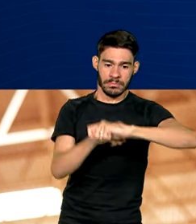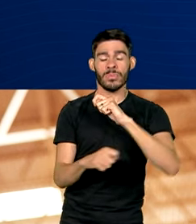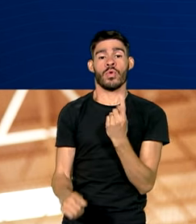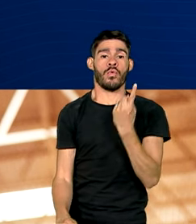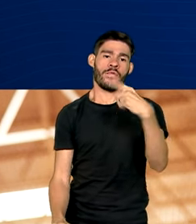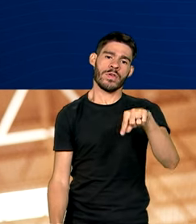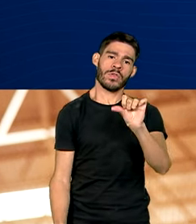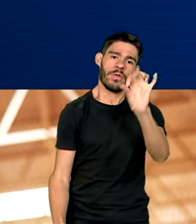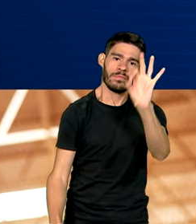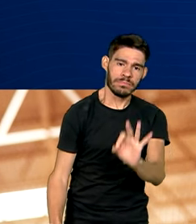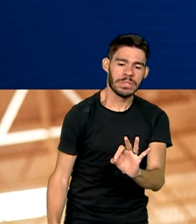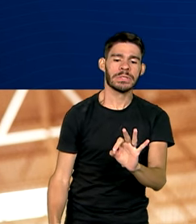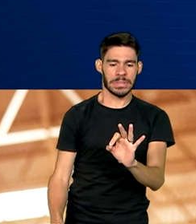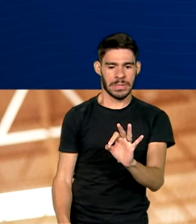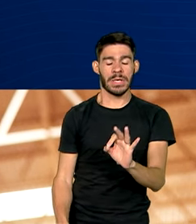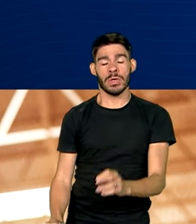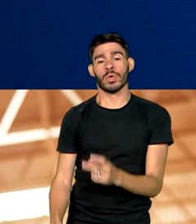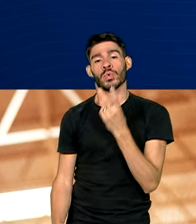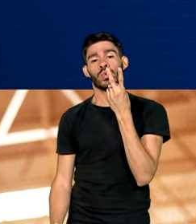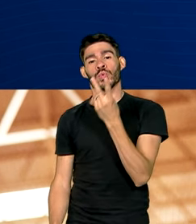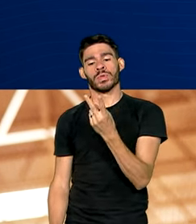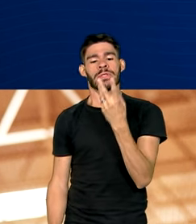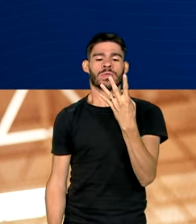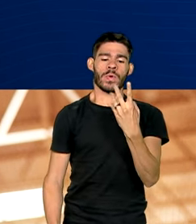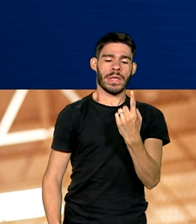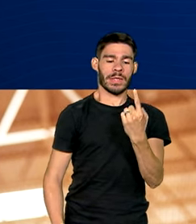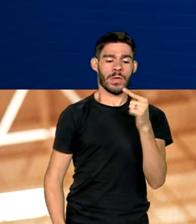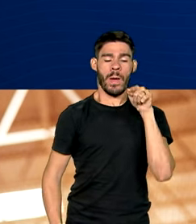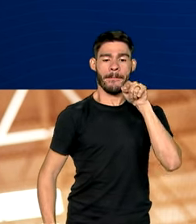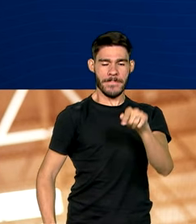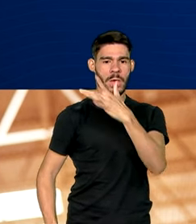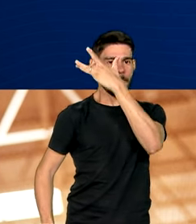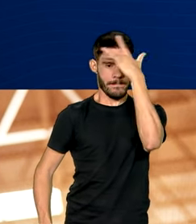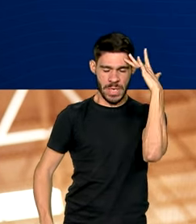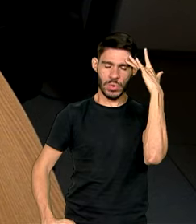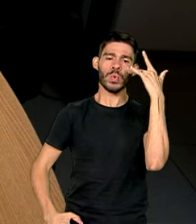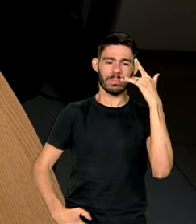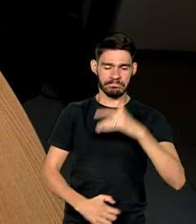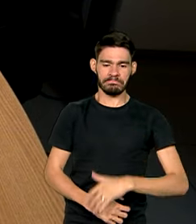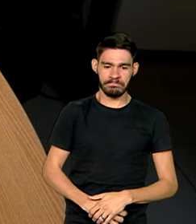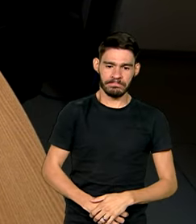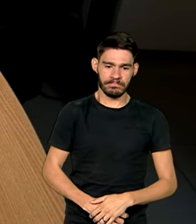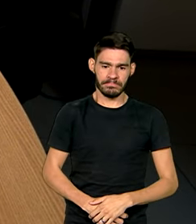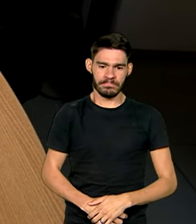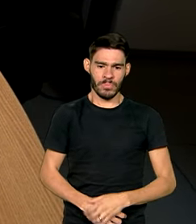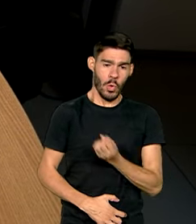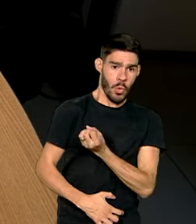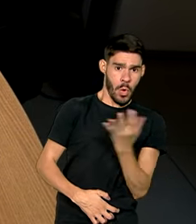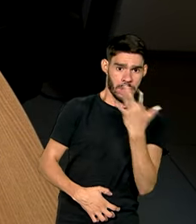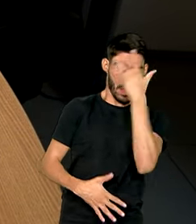,9%, ou mais 241 mil pessoas. Já o número de